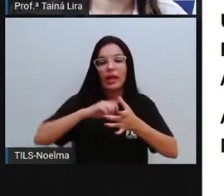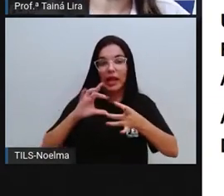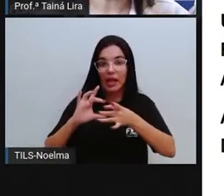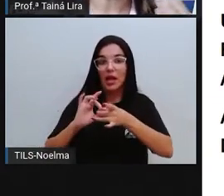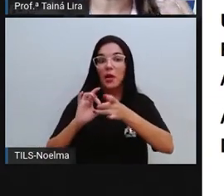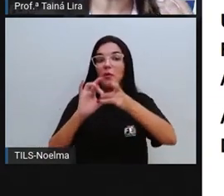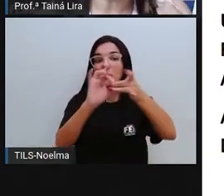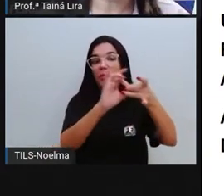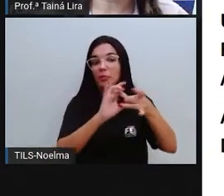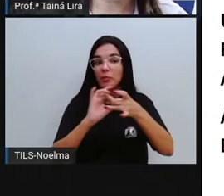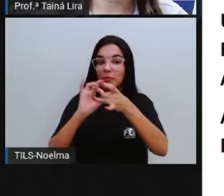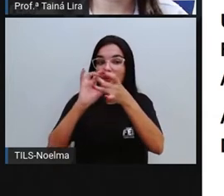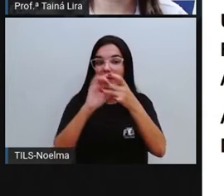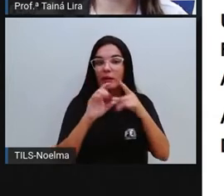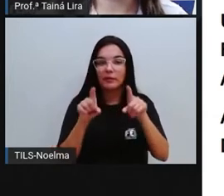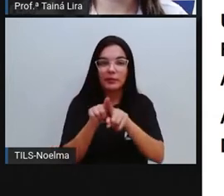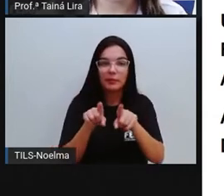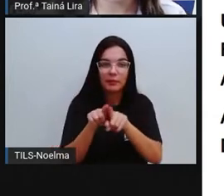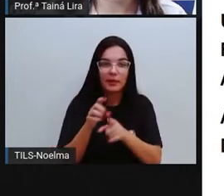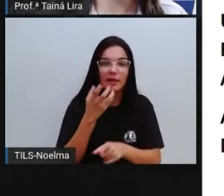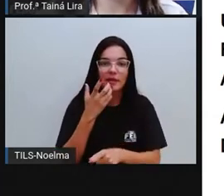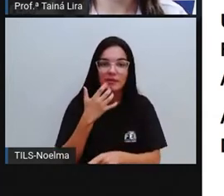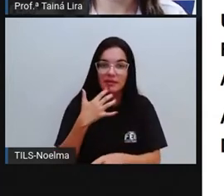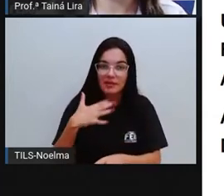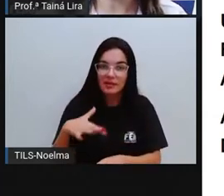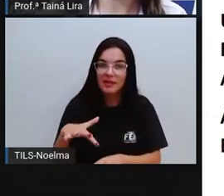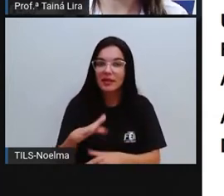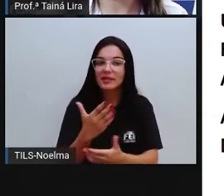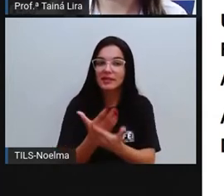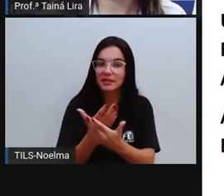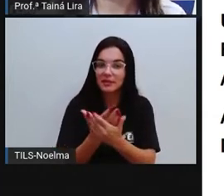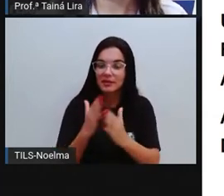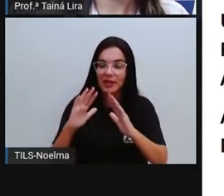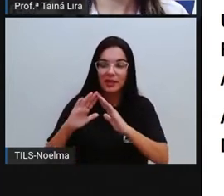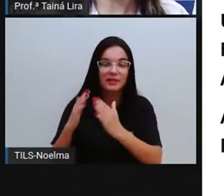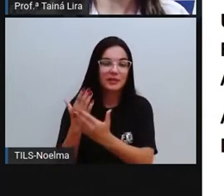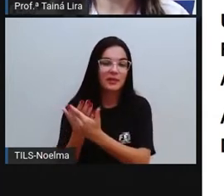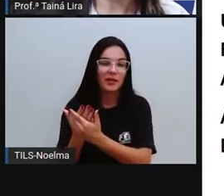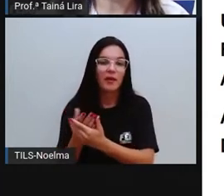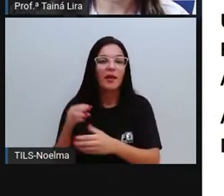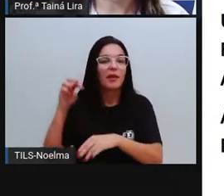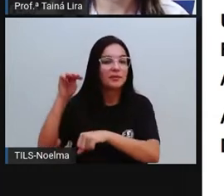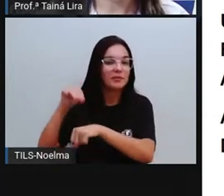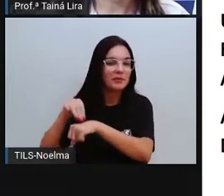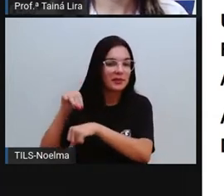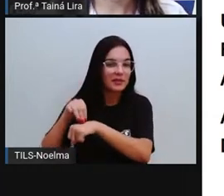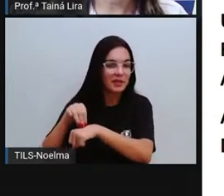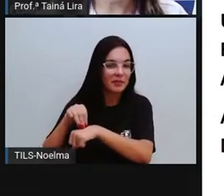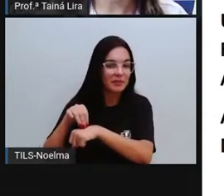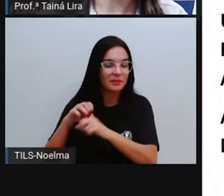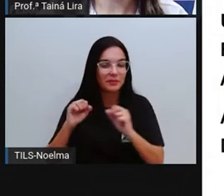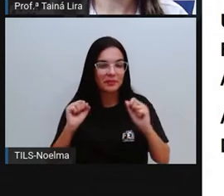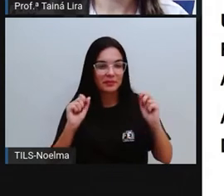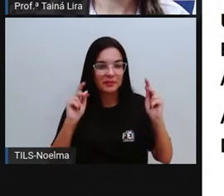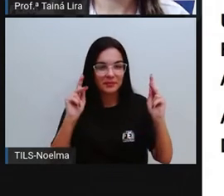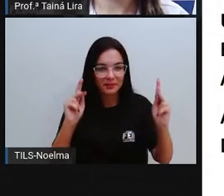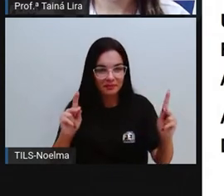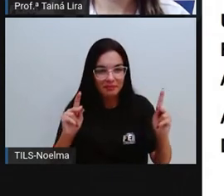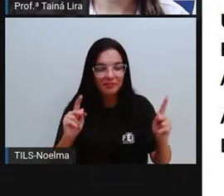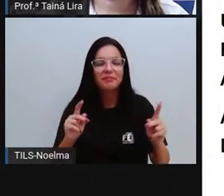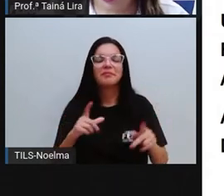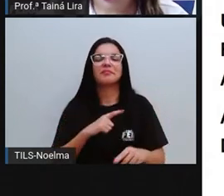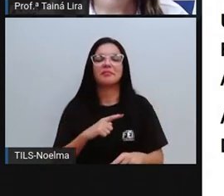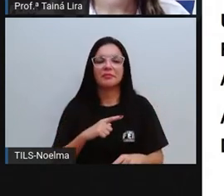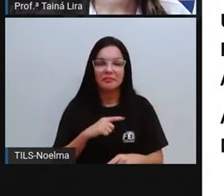povos, e as crianças, né, indígenas estudam em escolas do município, certo? Escolas aí